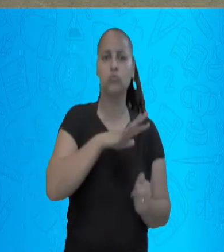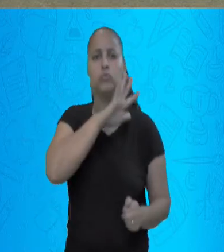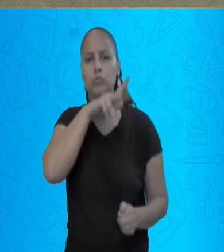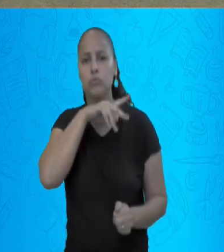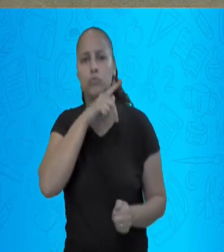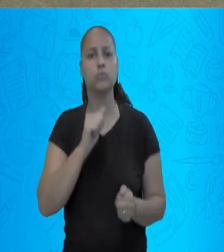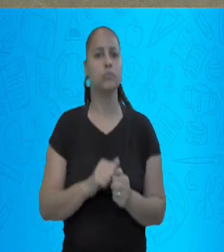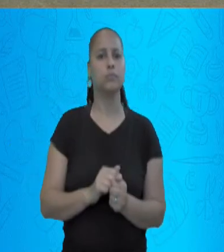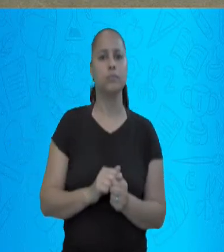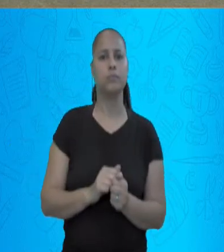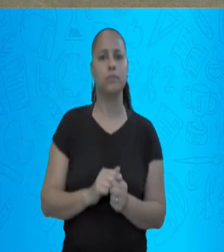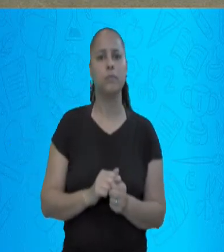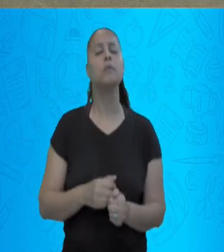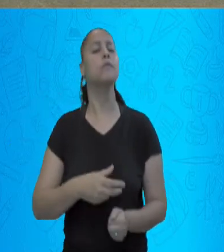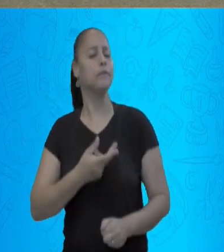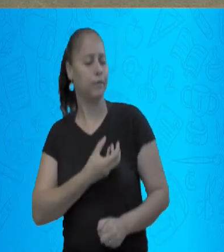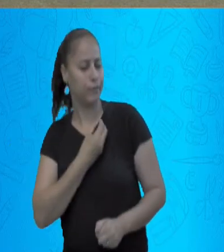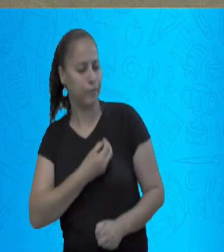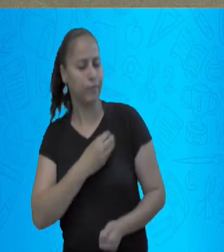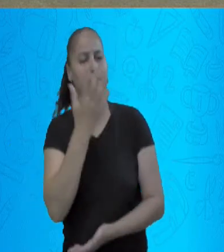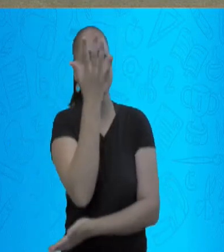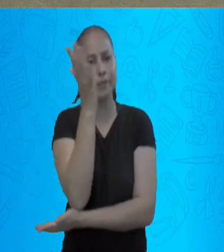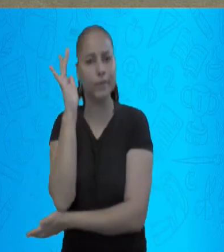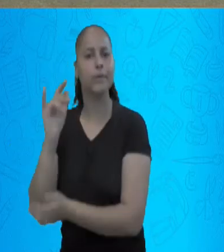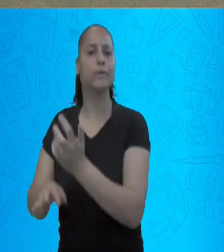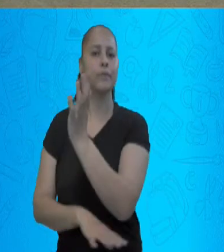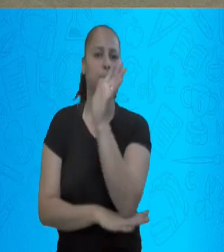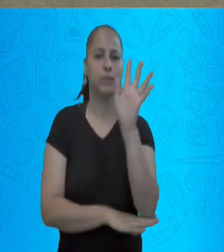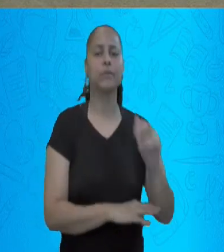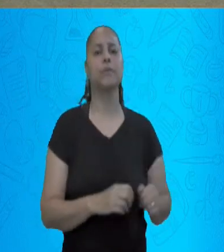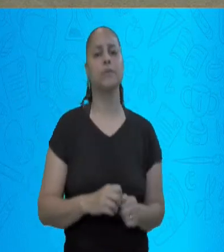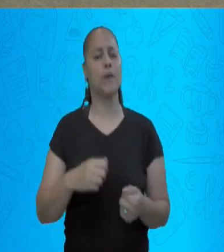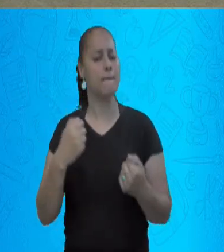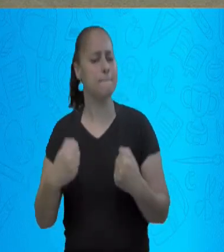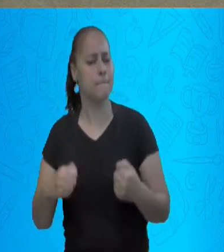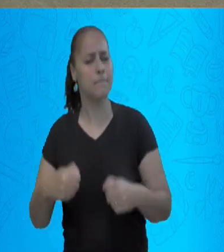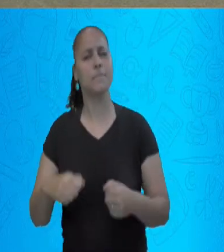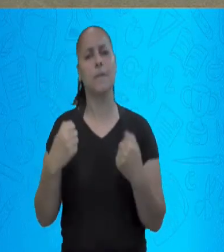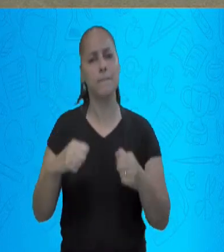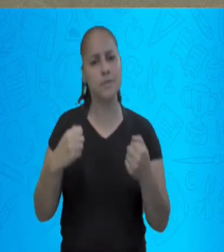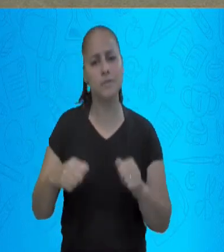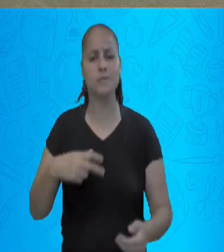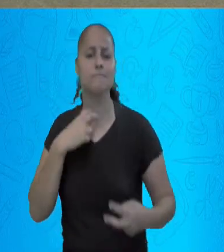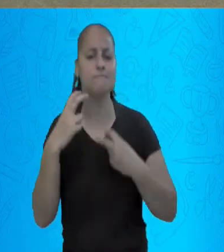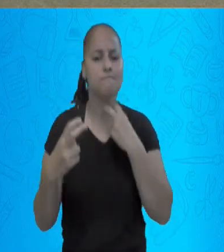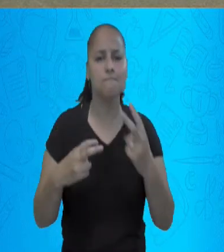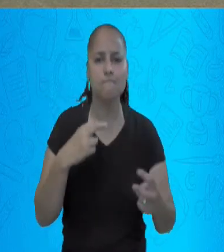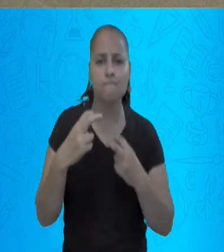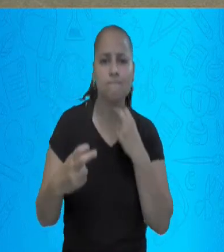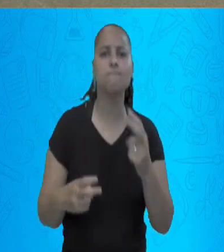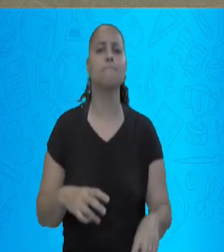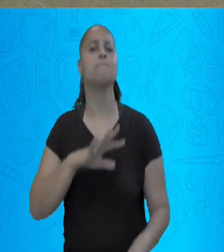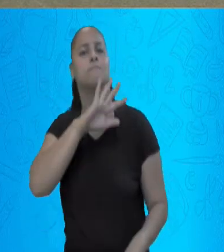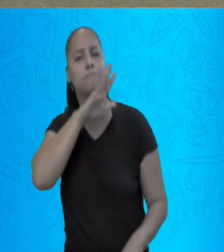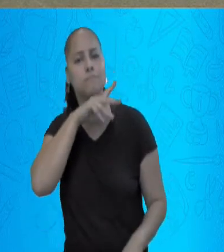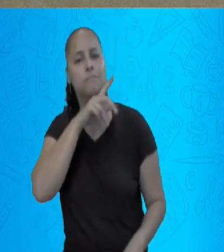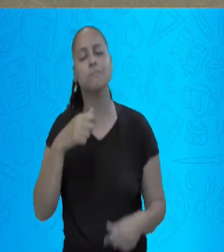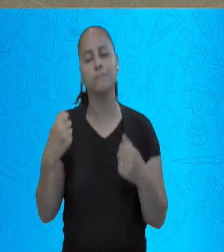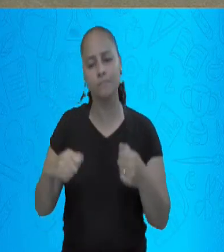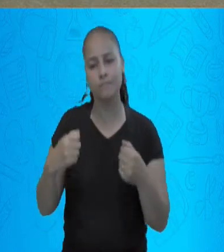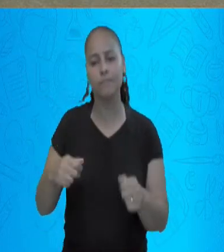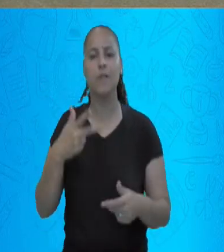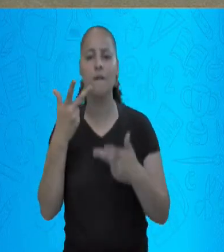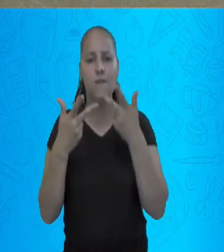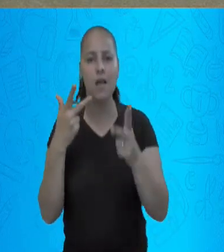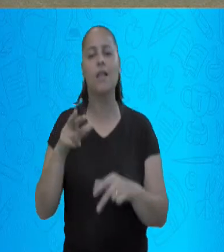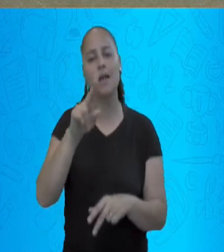vão sobreviver na natureza. Quando eles estão caçando, eles emitem algum tipo de som.